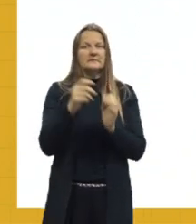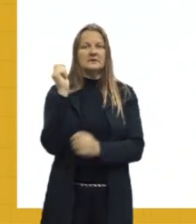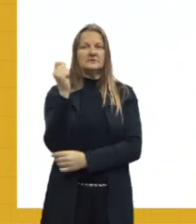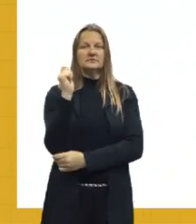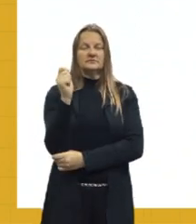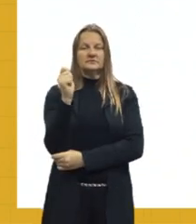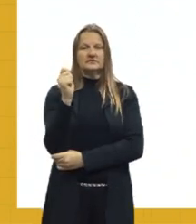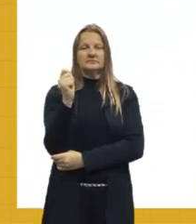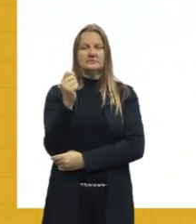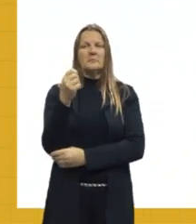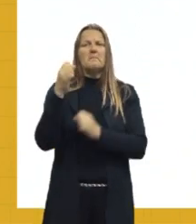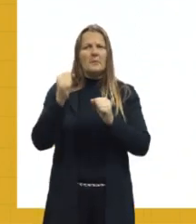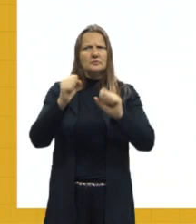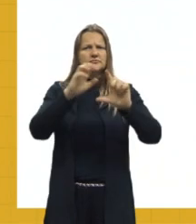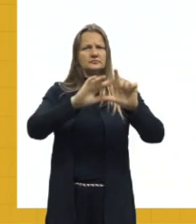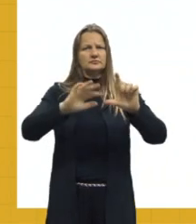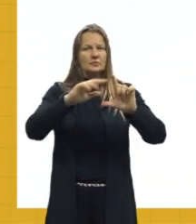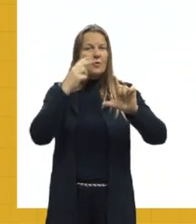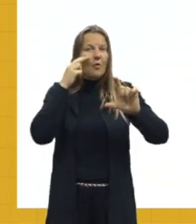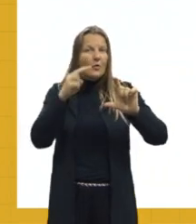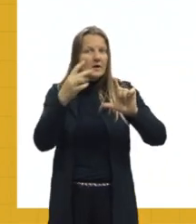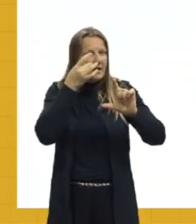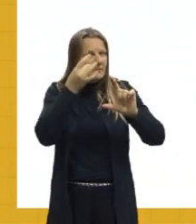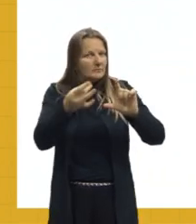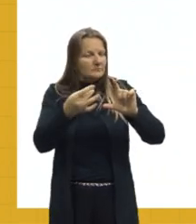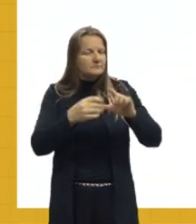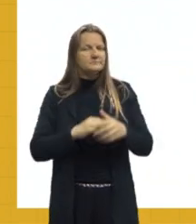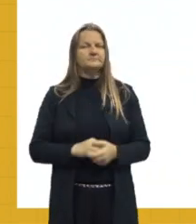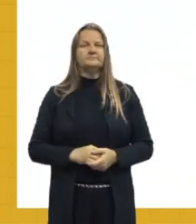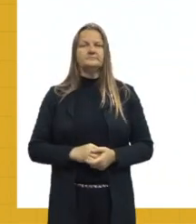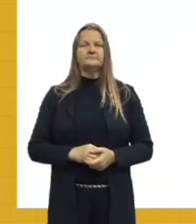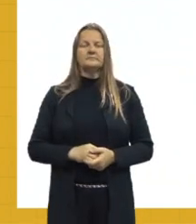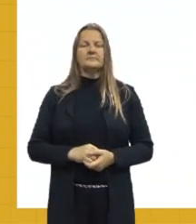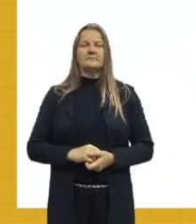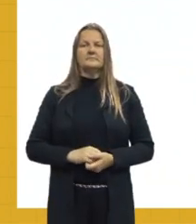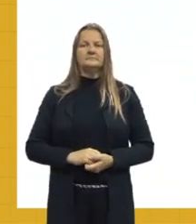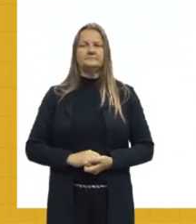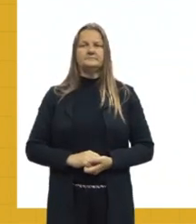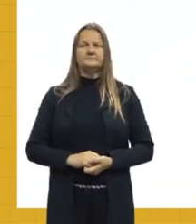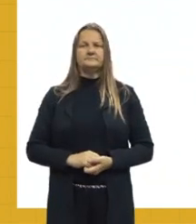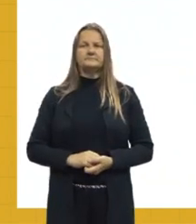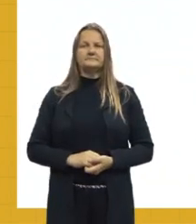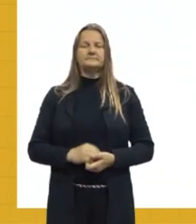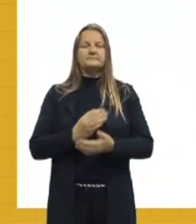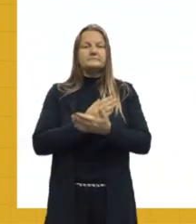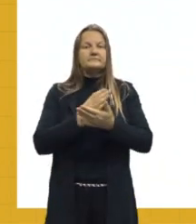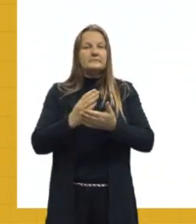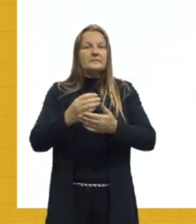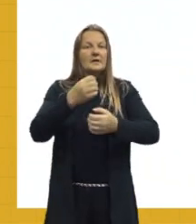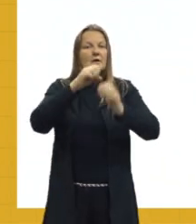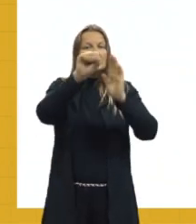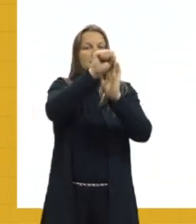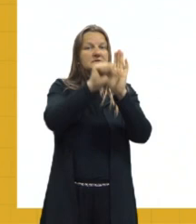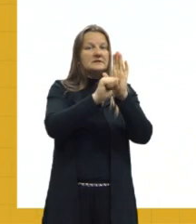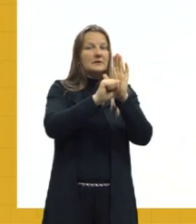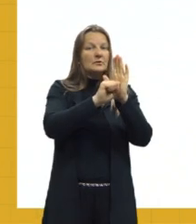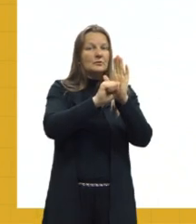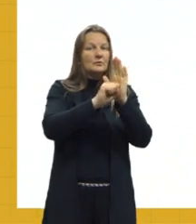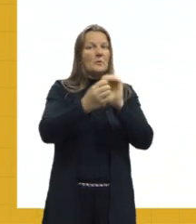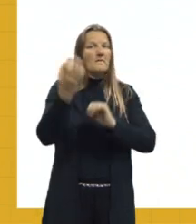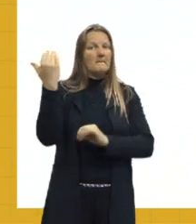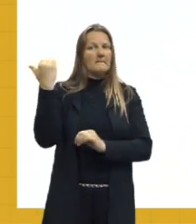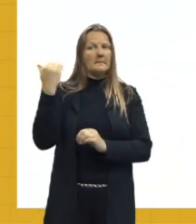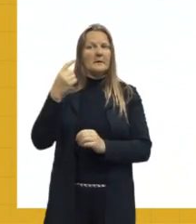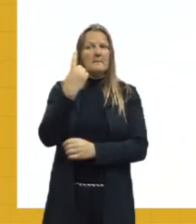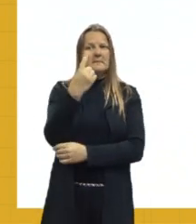E uma observação, algo bem peculiar, é que no início do século passado, 1910,